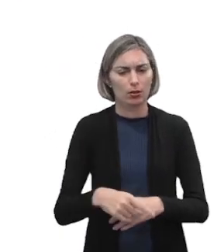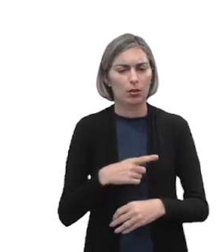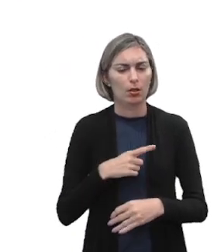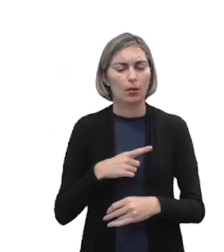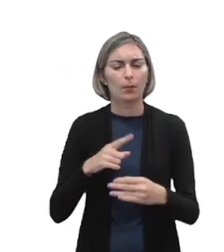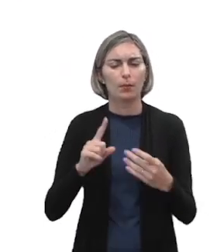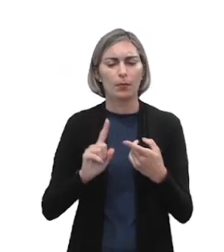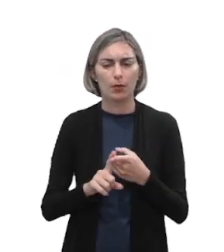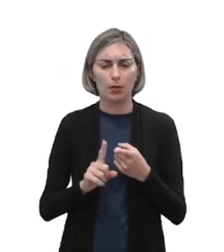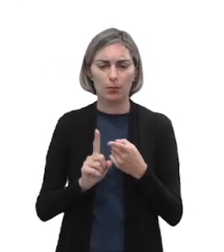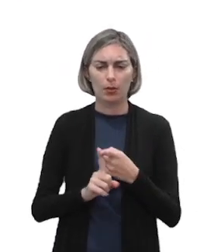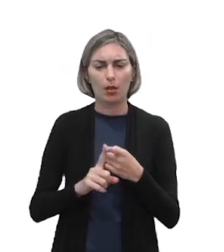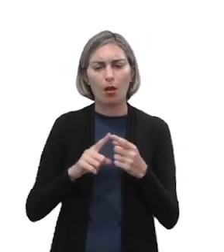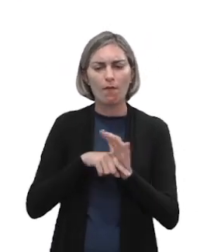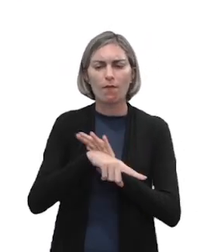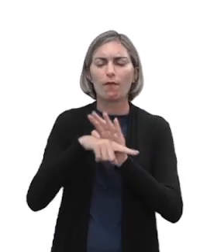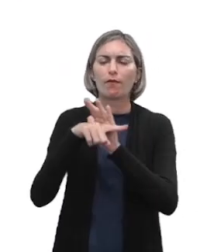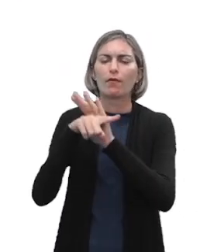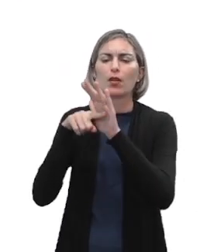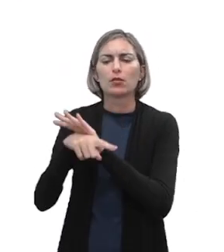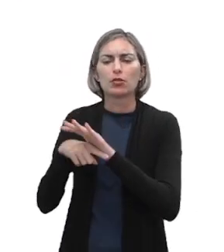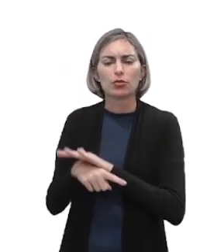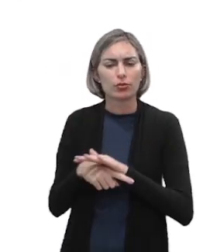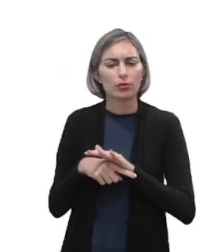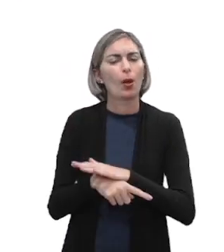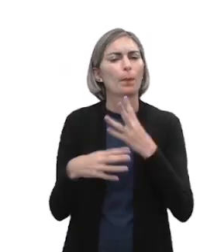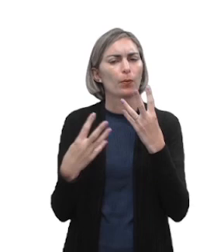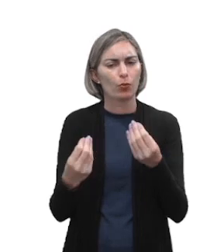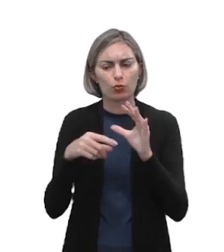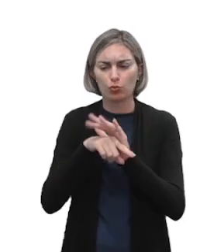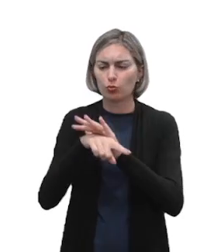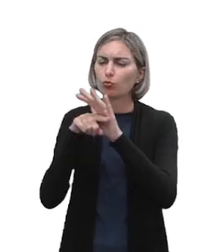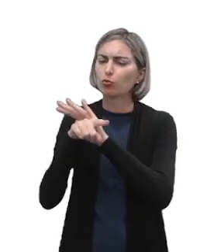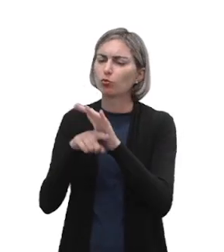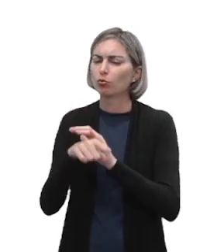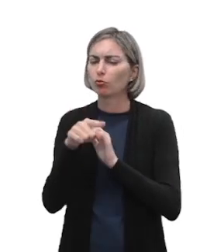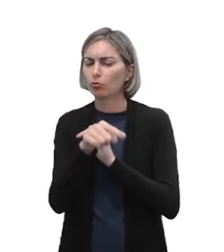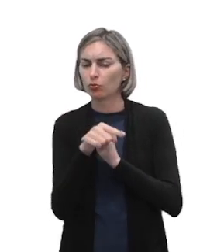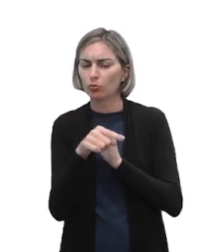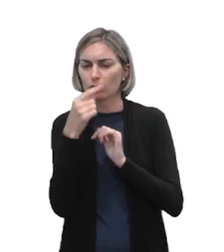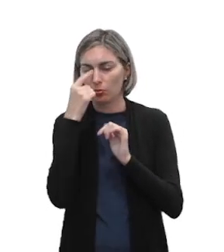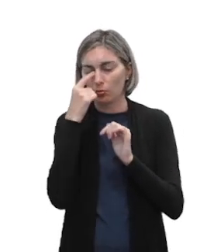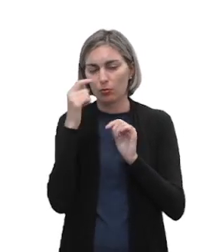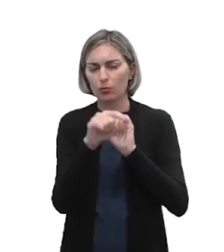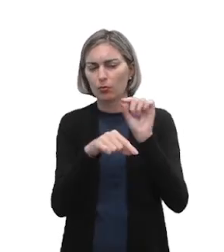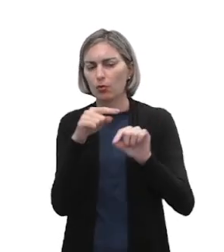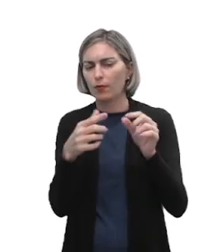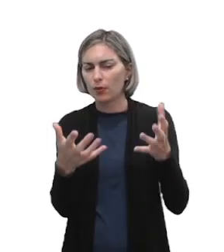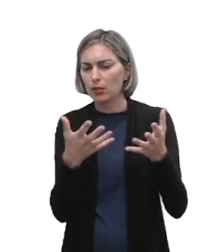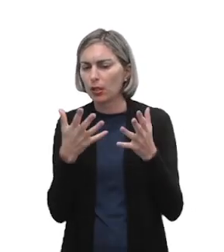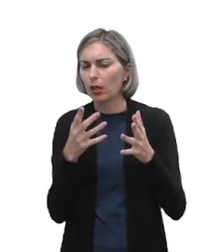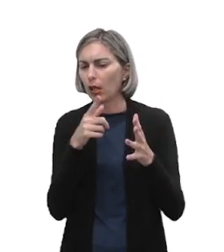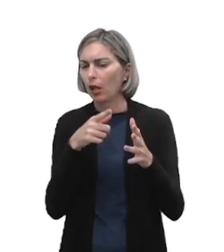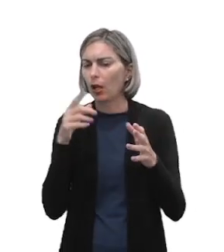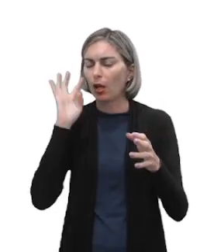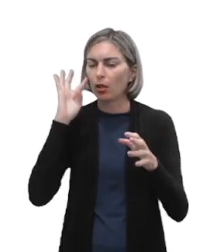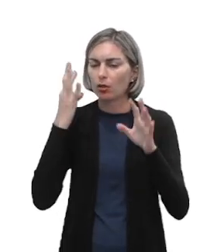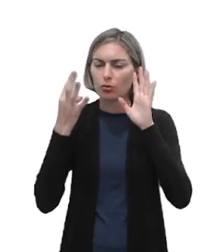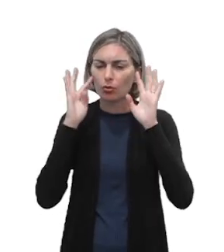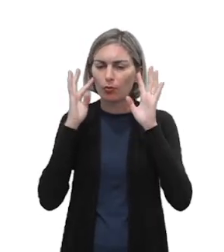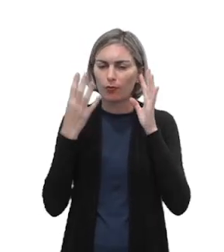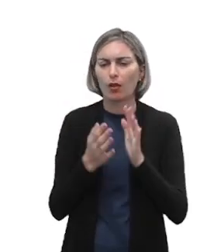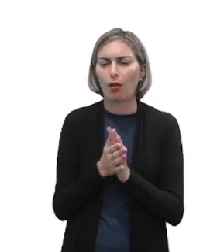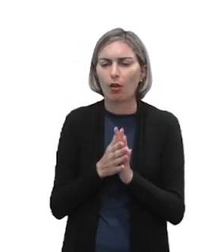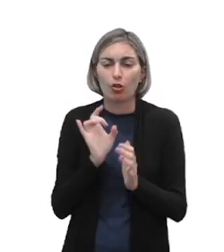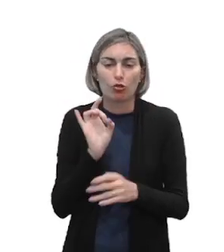Primeira etapa, investigar e pesquisar bastante sobre o produto, sobre aquilo que você está querendo solucionar.